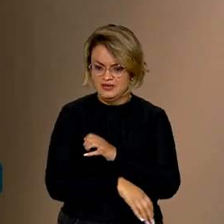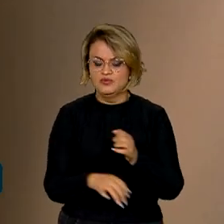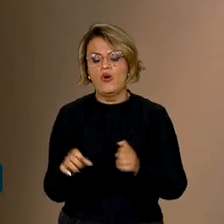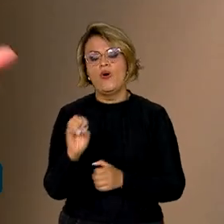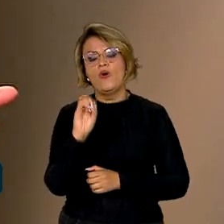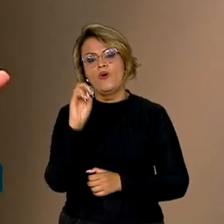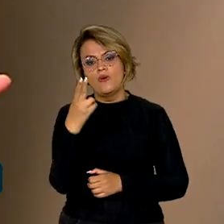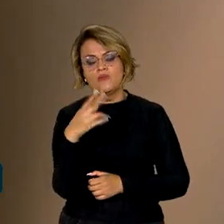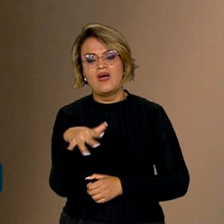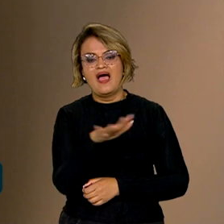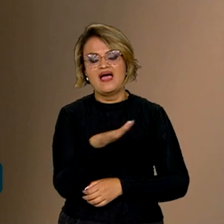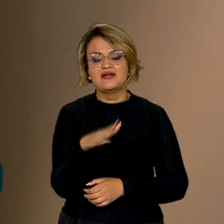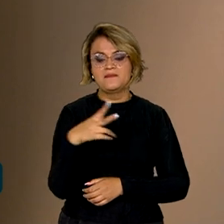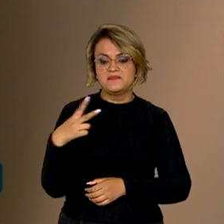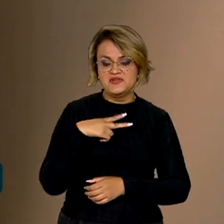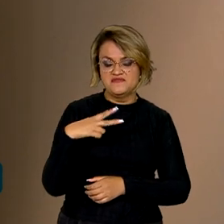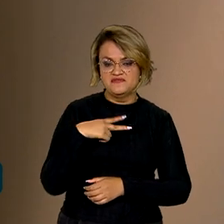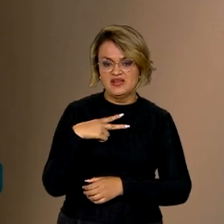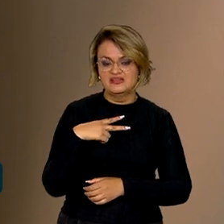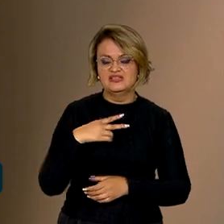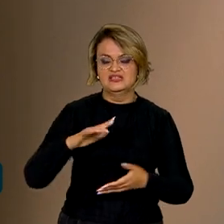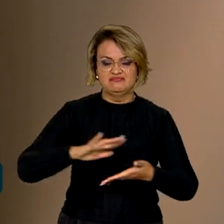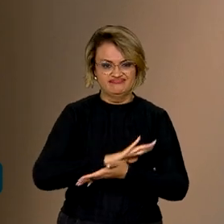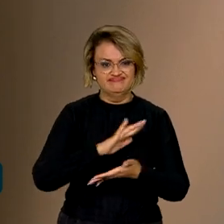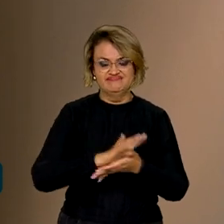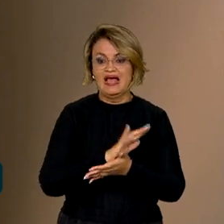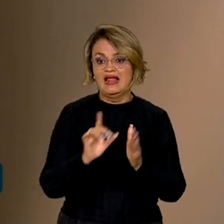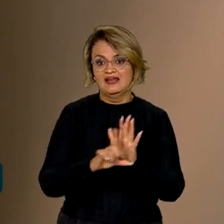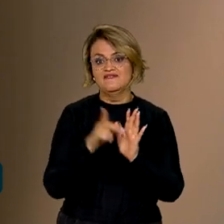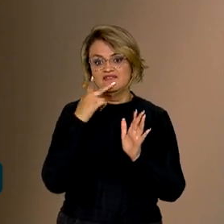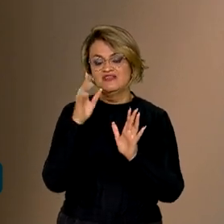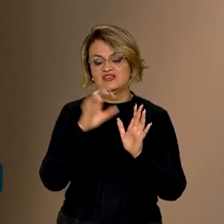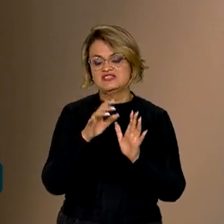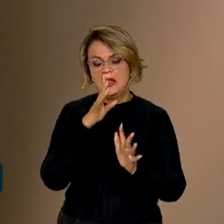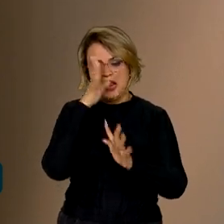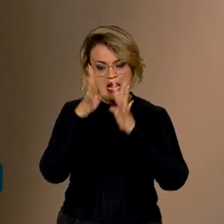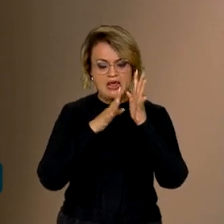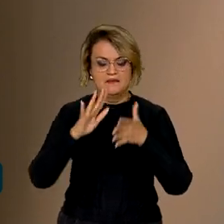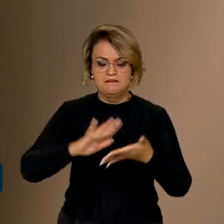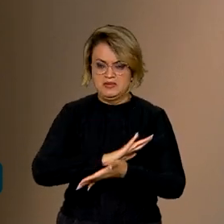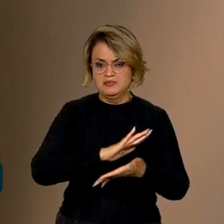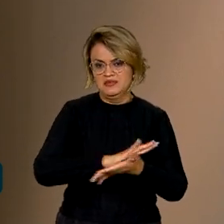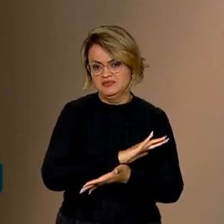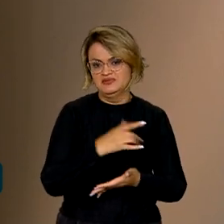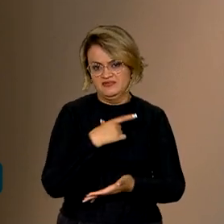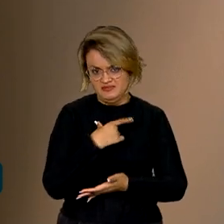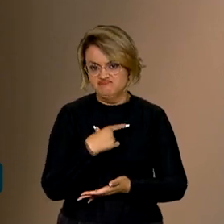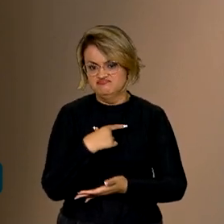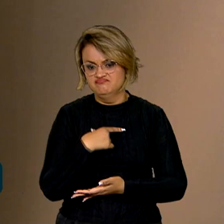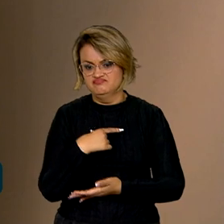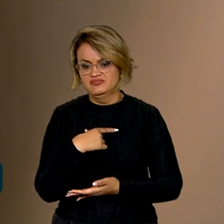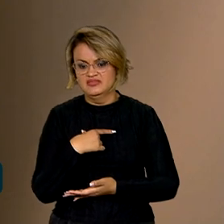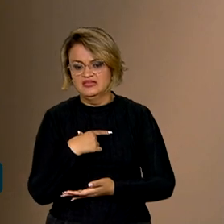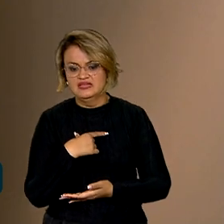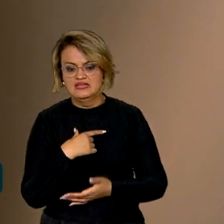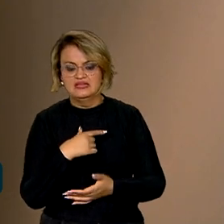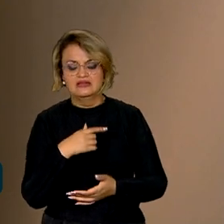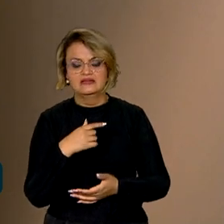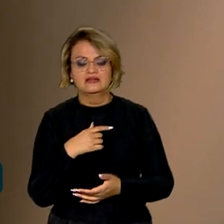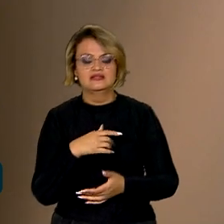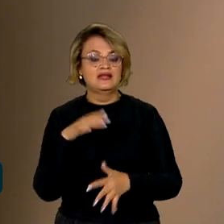privadas que foram desmatadas para além do que legalmente elas poderiam ser, porque cada tamanho,